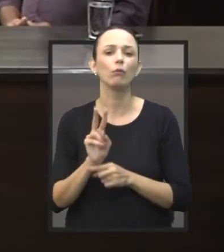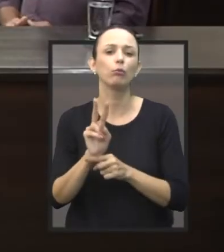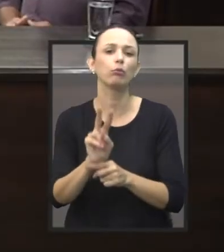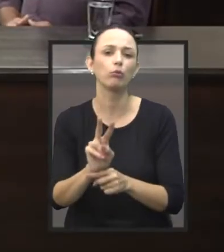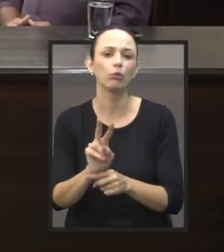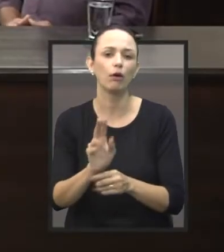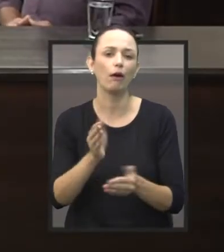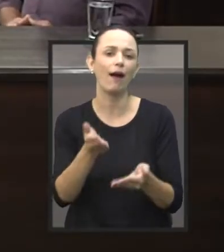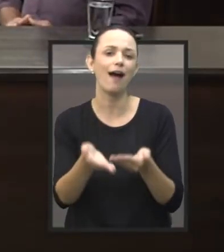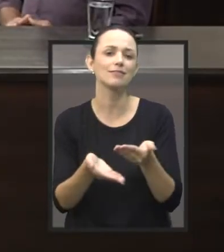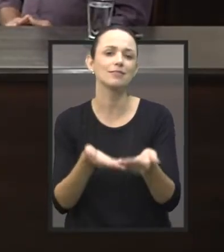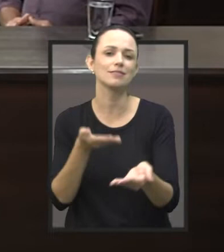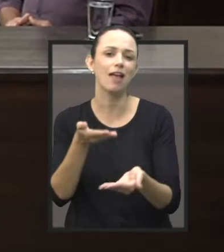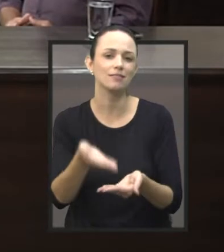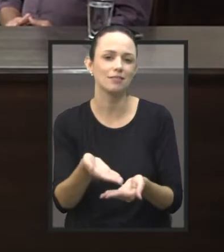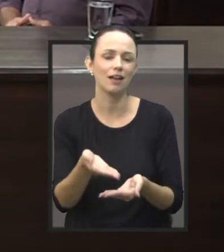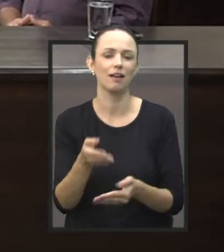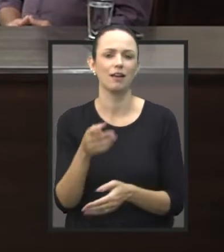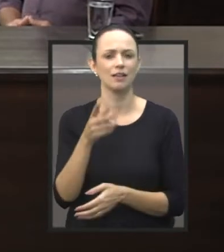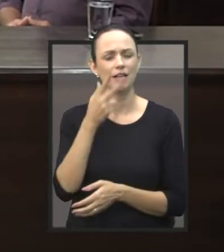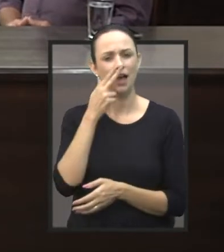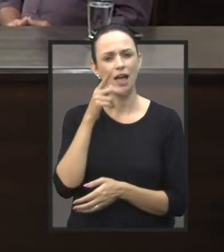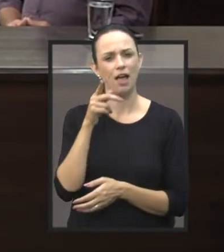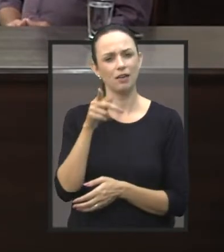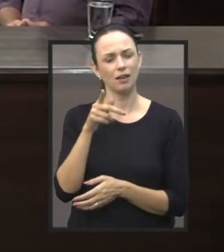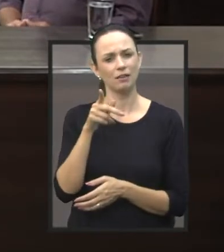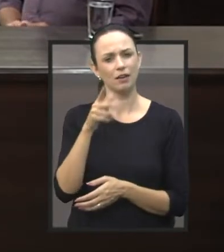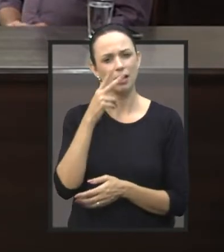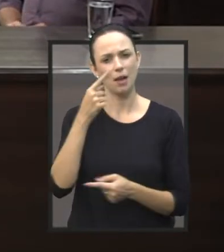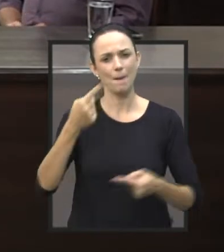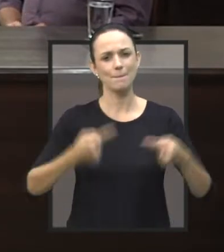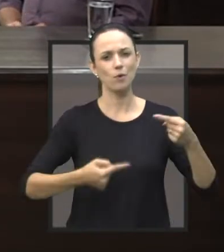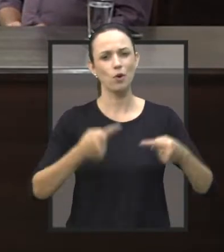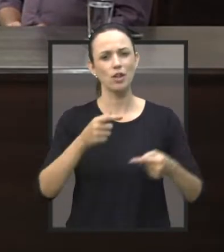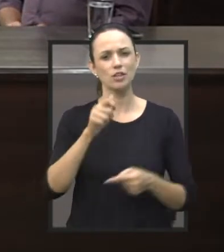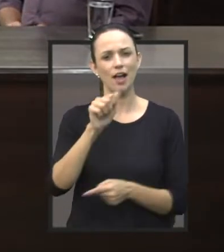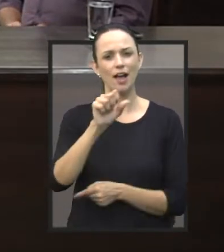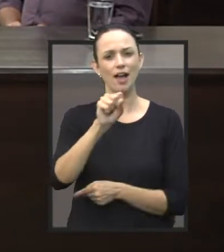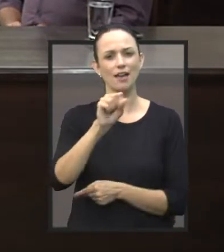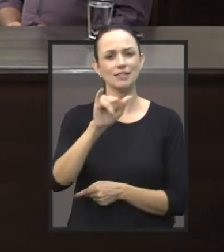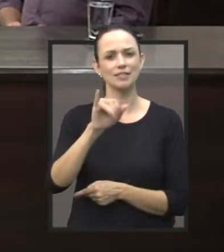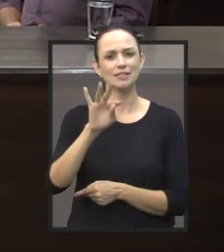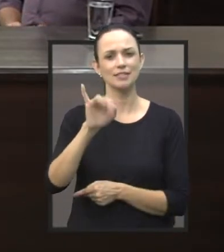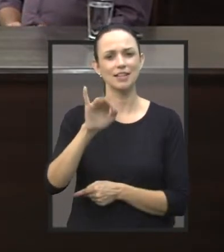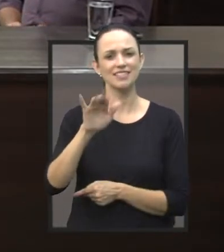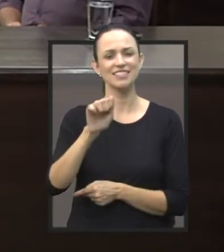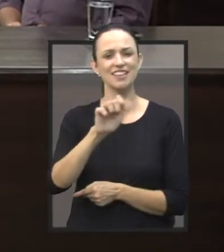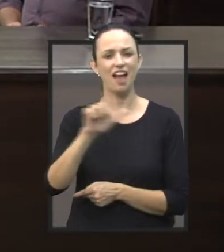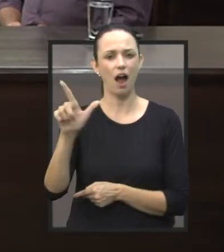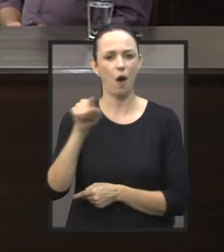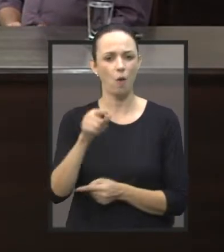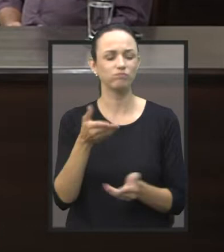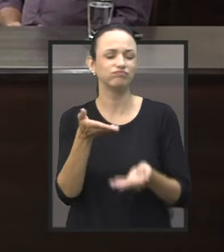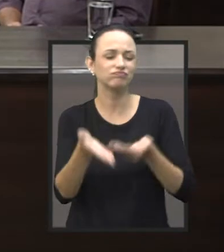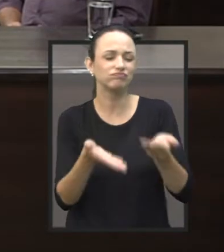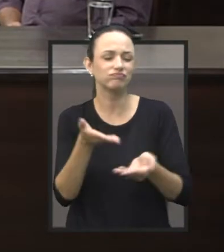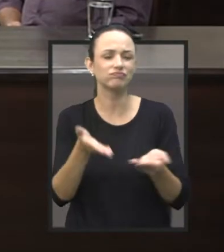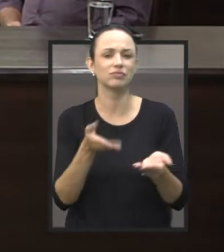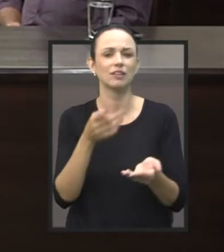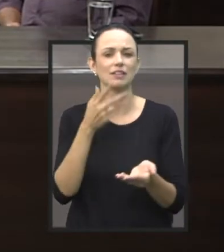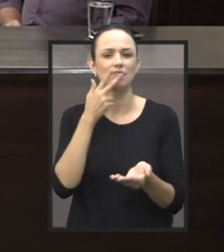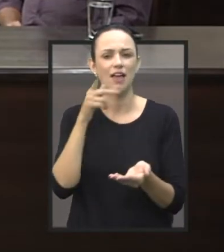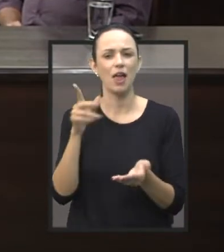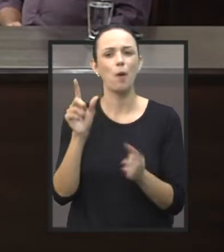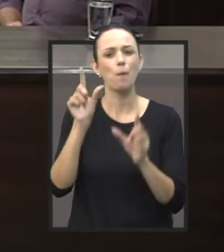O senhor acredita que essa política assistencial que vem sendo executada acaba dificultando a busca por